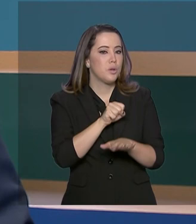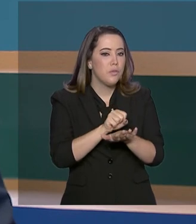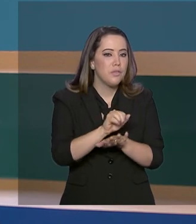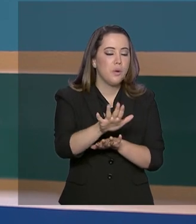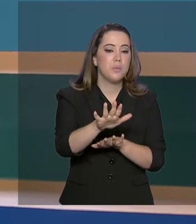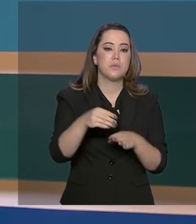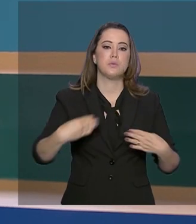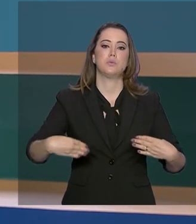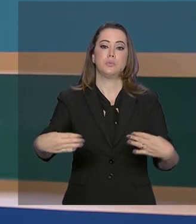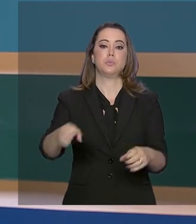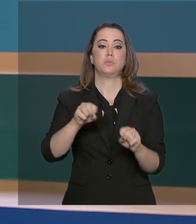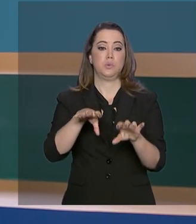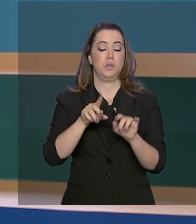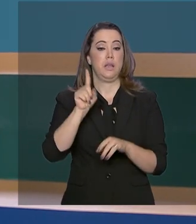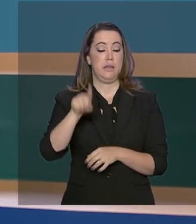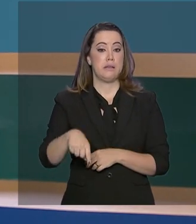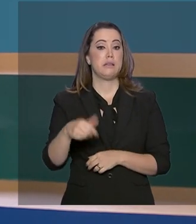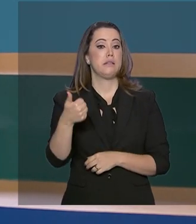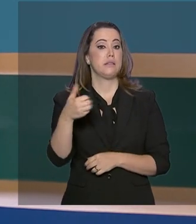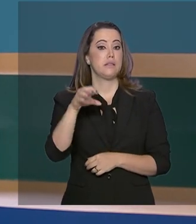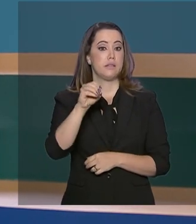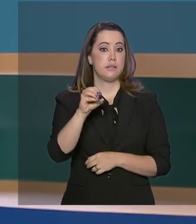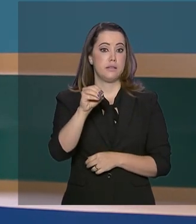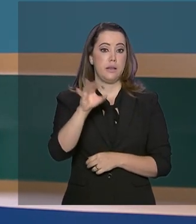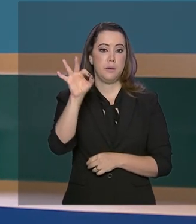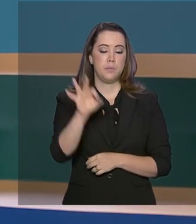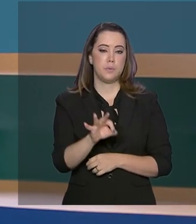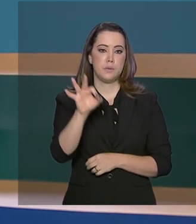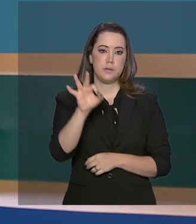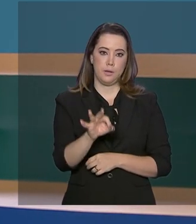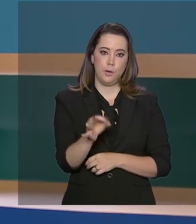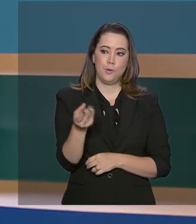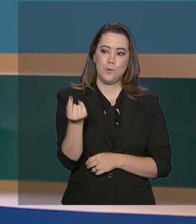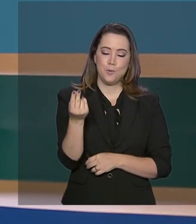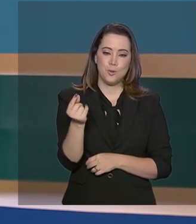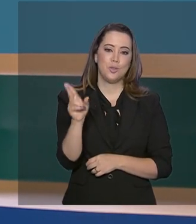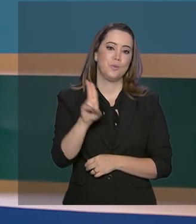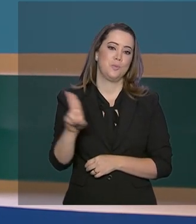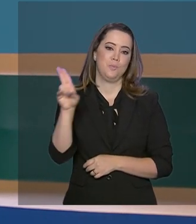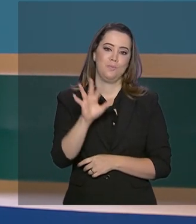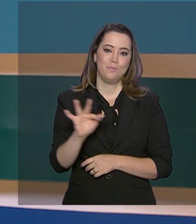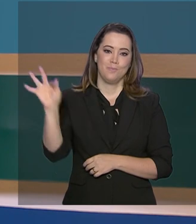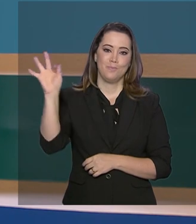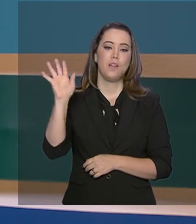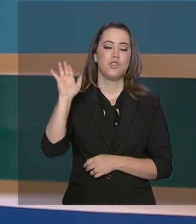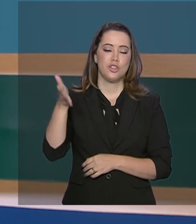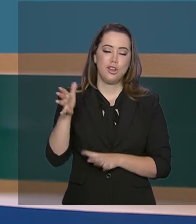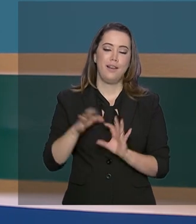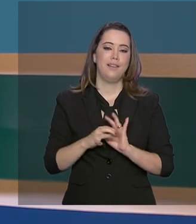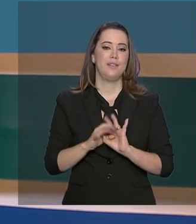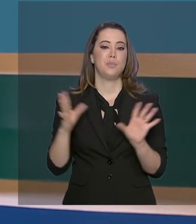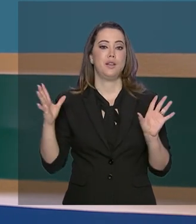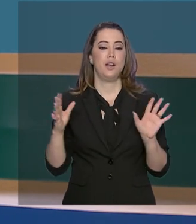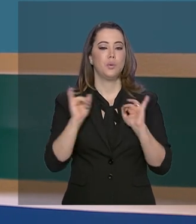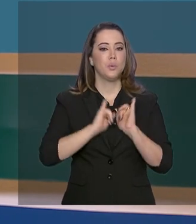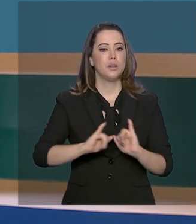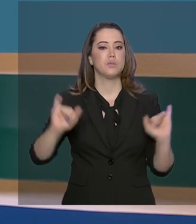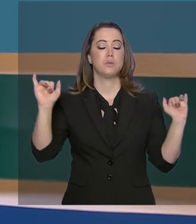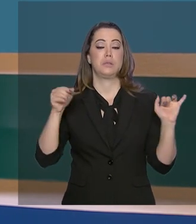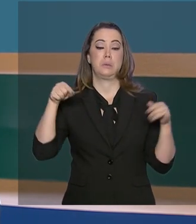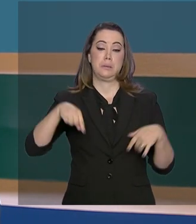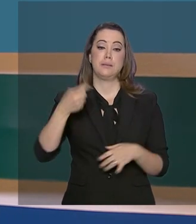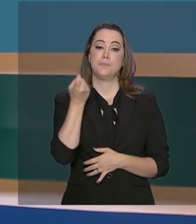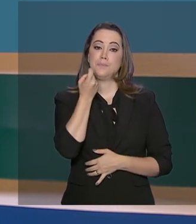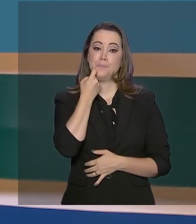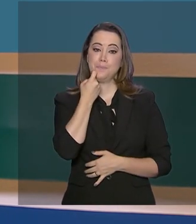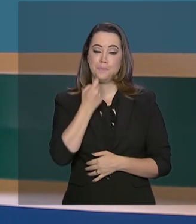do Ministério da Educação é que 100% do orçamento das universidades federais para este ano já foi liberado. O anúncio foi feito nesta